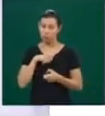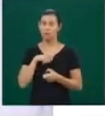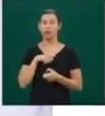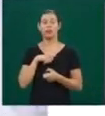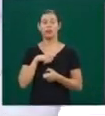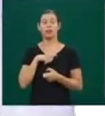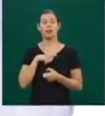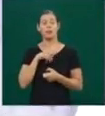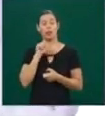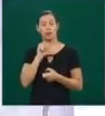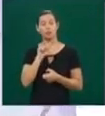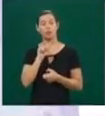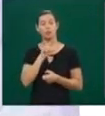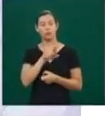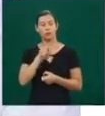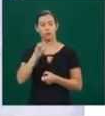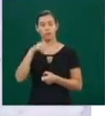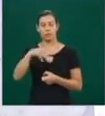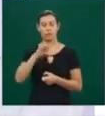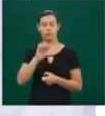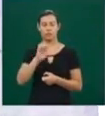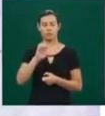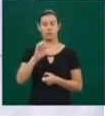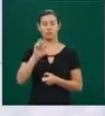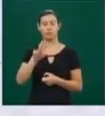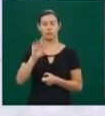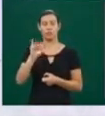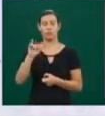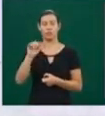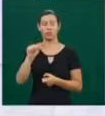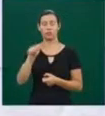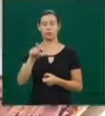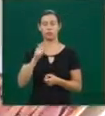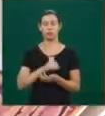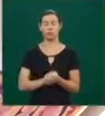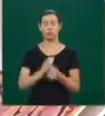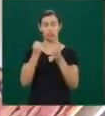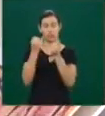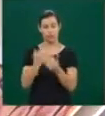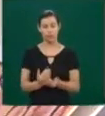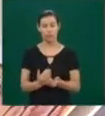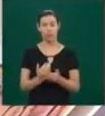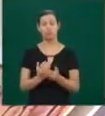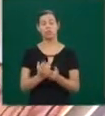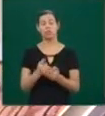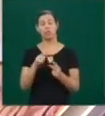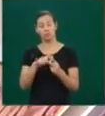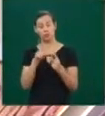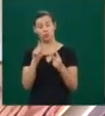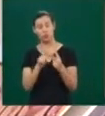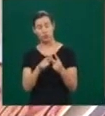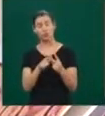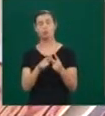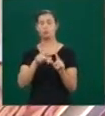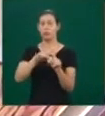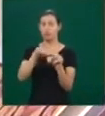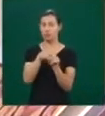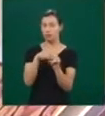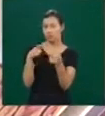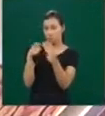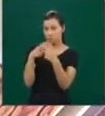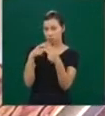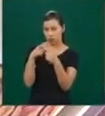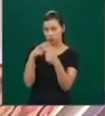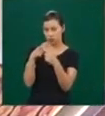humana há mais de 30 anos, explica que existem dois tipos de reprodução. Controle de ovulação com coito programado é uma das